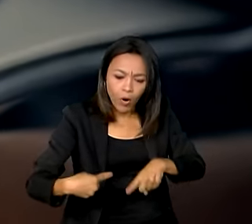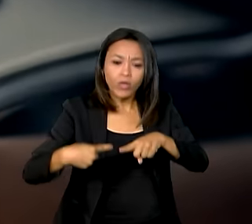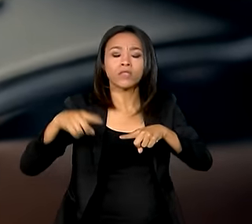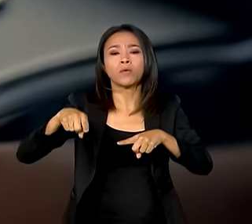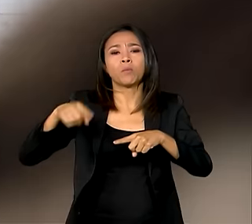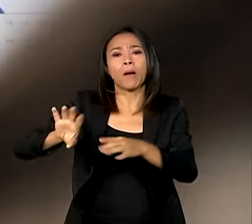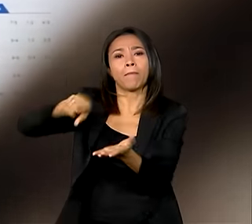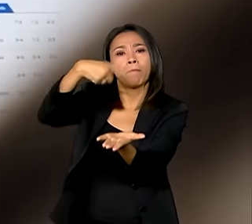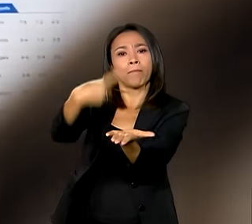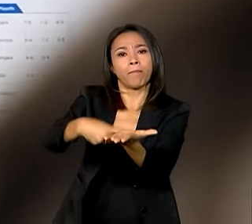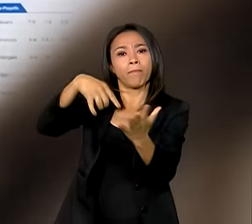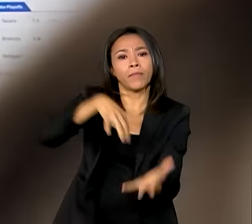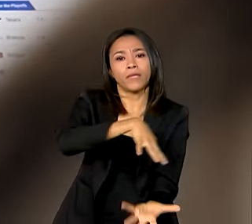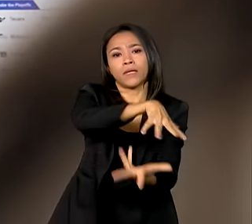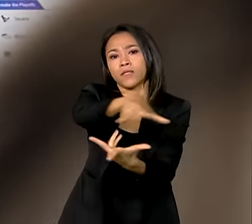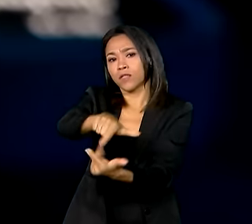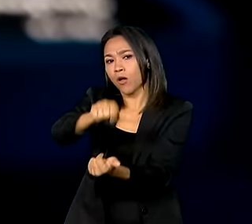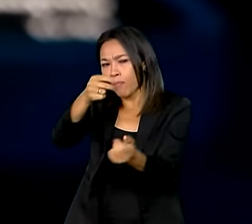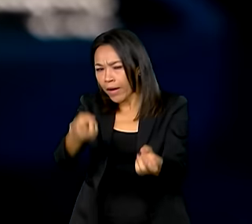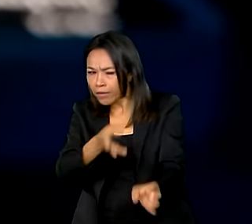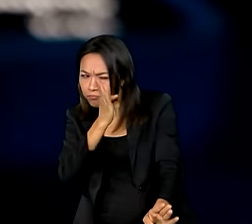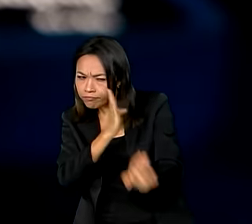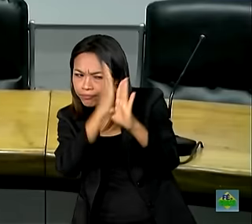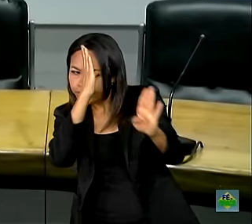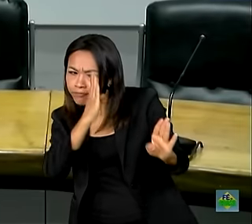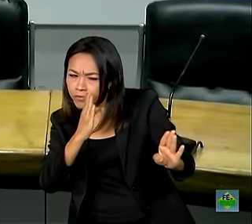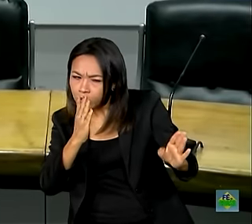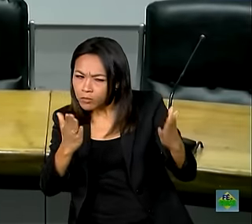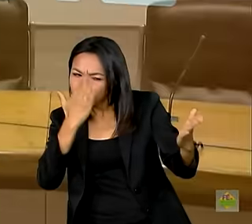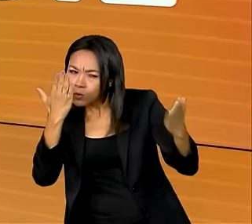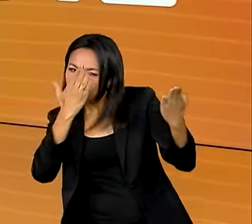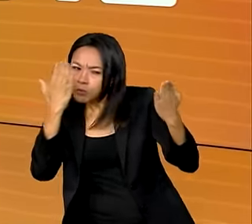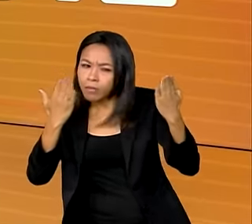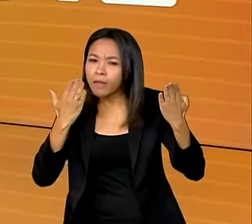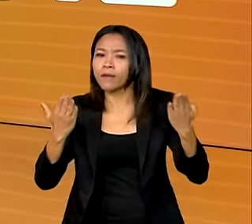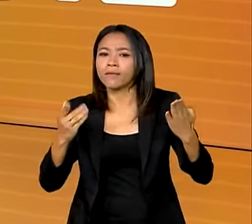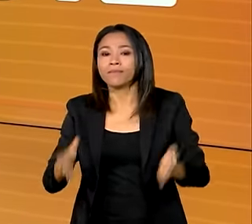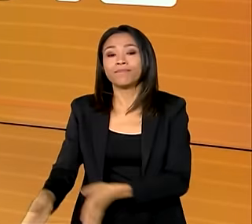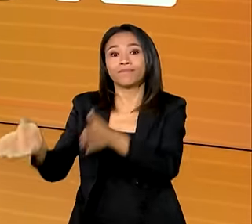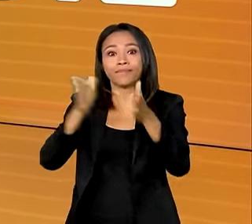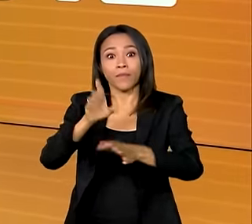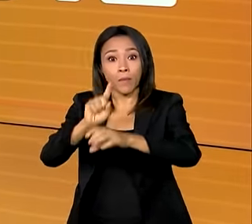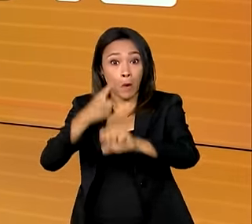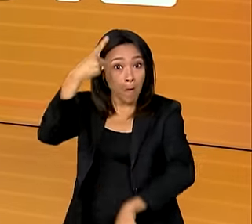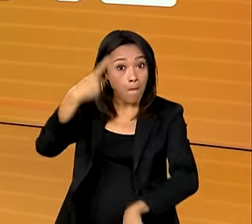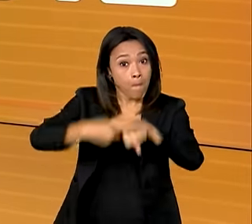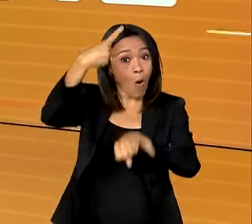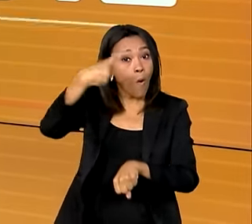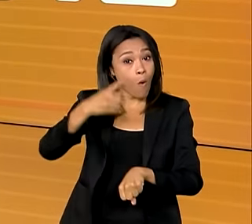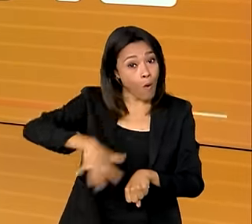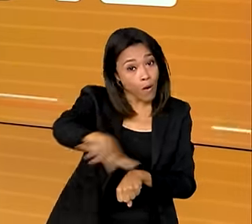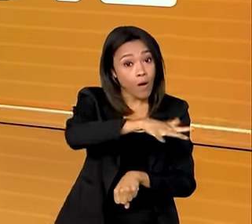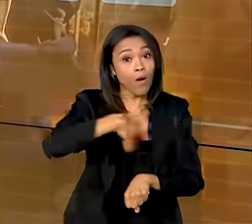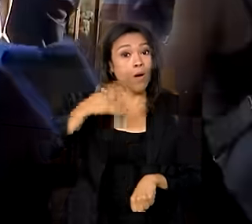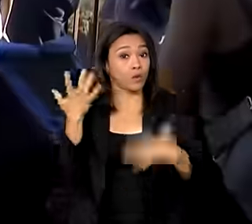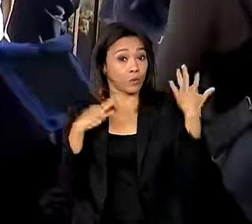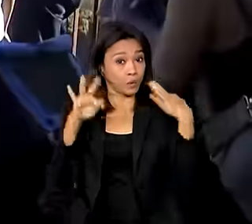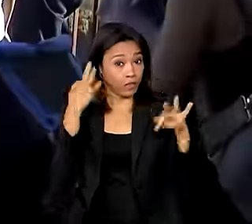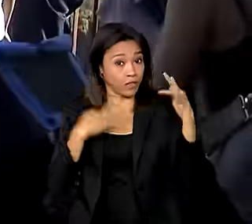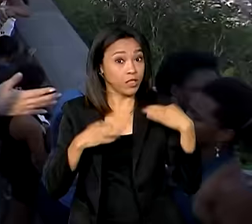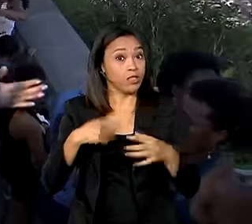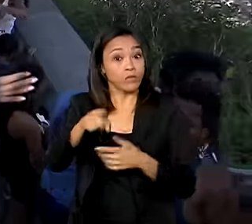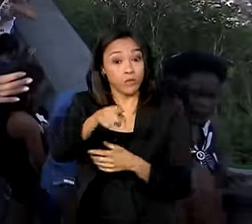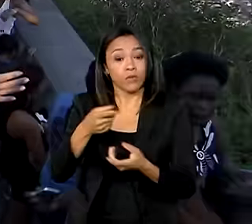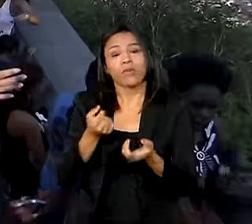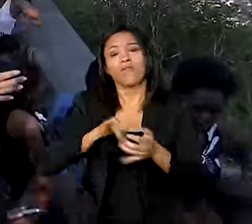internacional para identificar movimentações suspeitas. Recorde no setor de turismo, faturamento de viagens